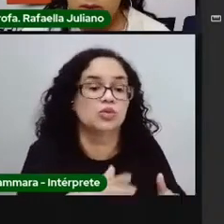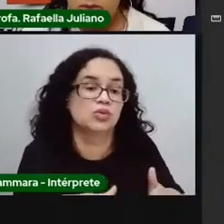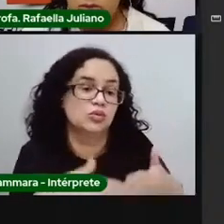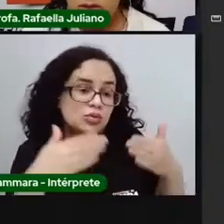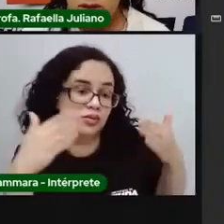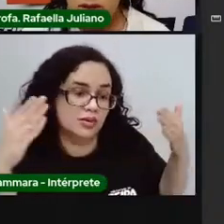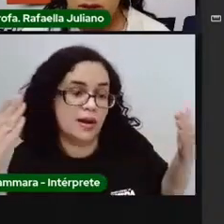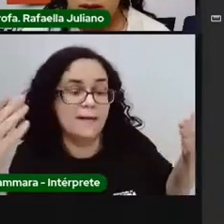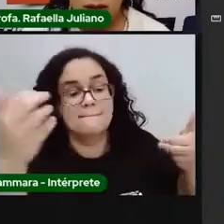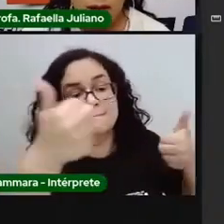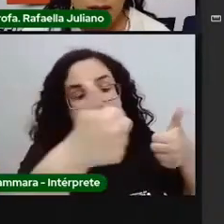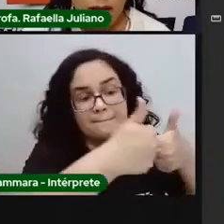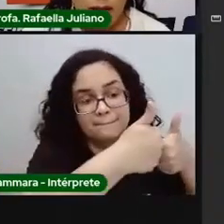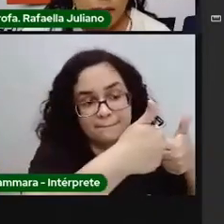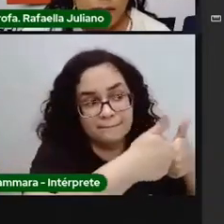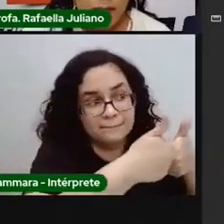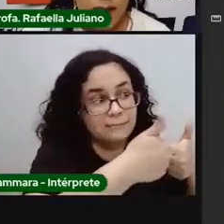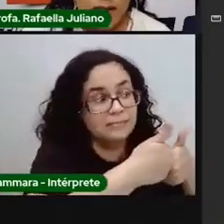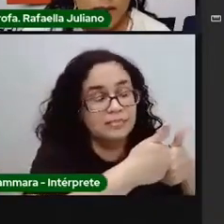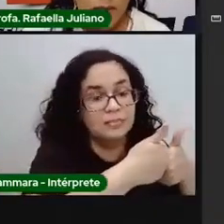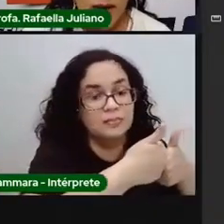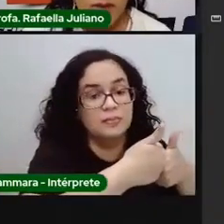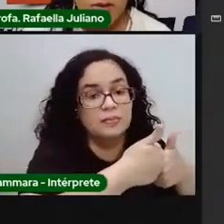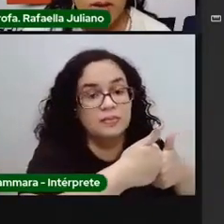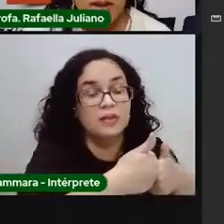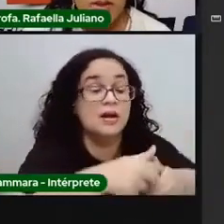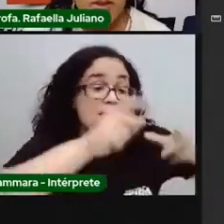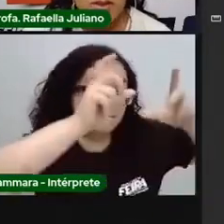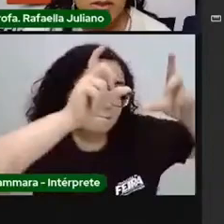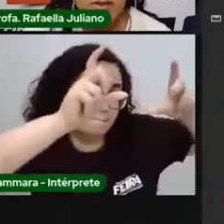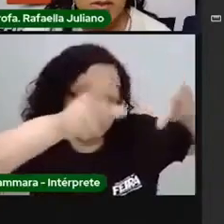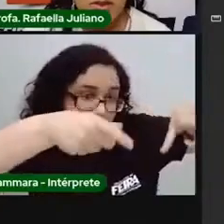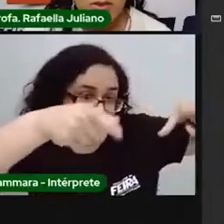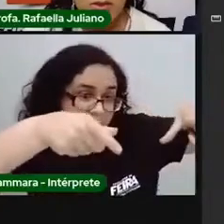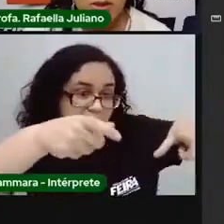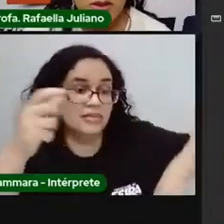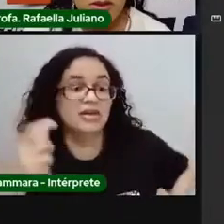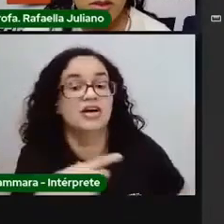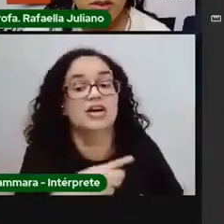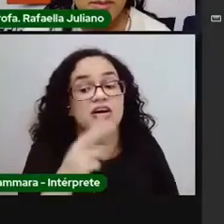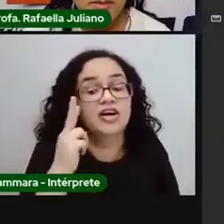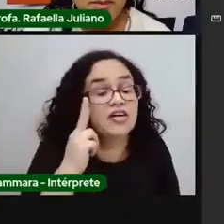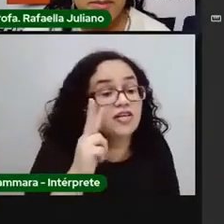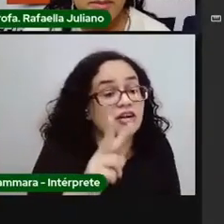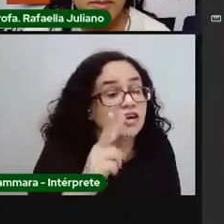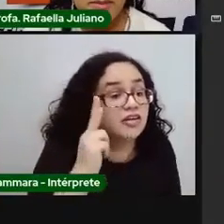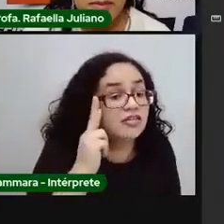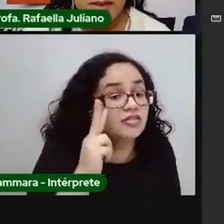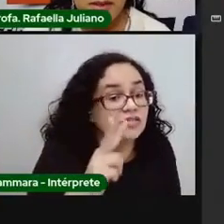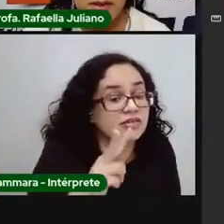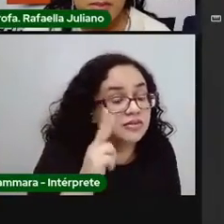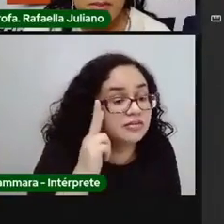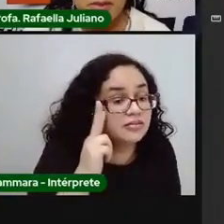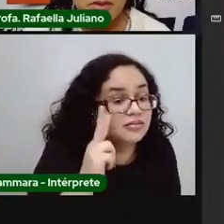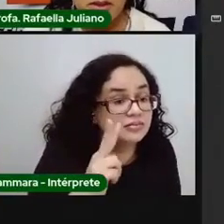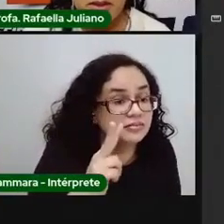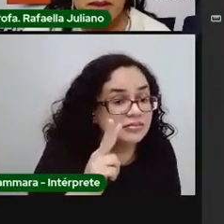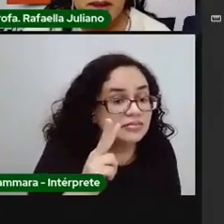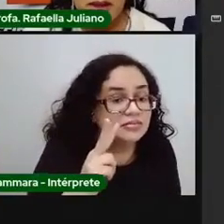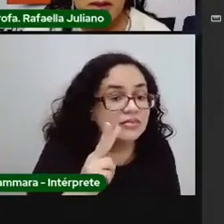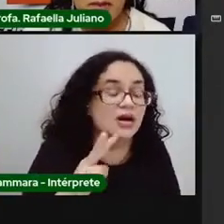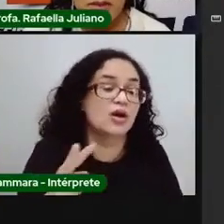perto fica, mais bairros a gente visualiza. Ponto